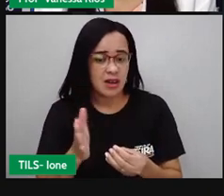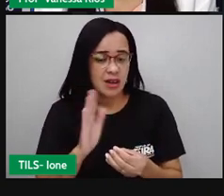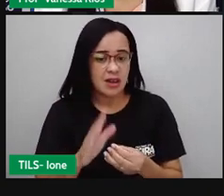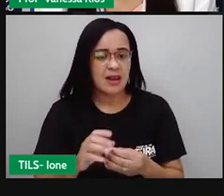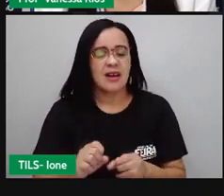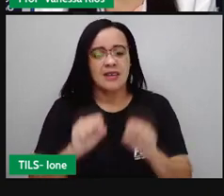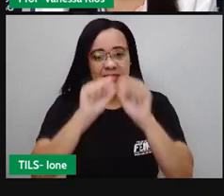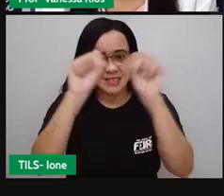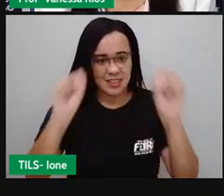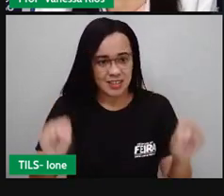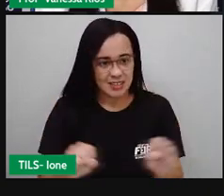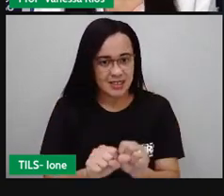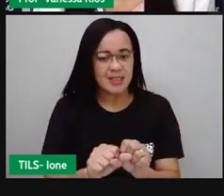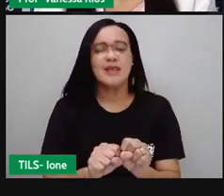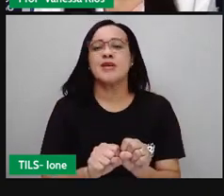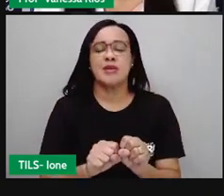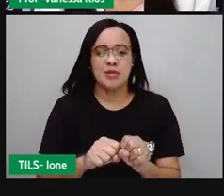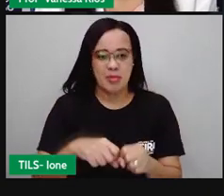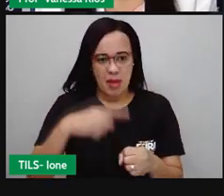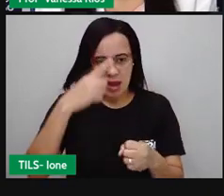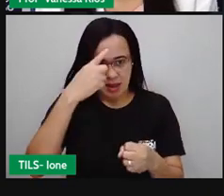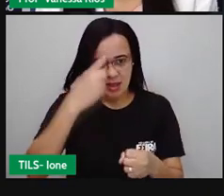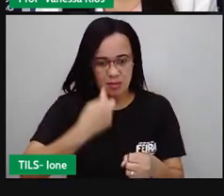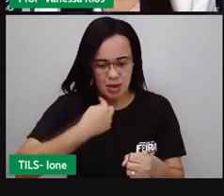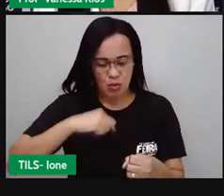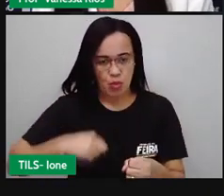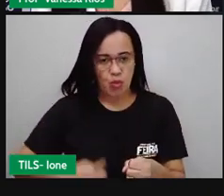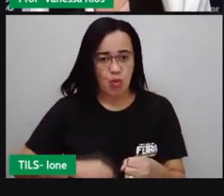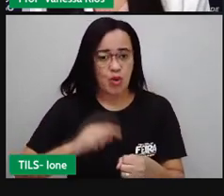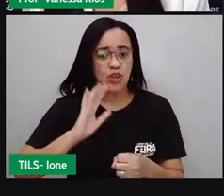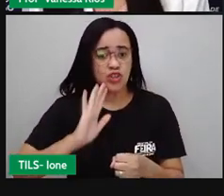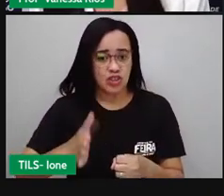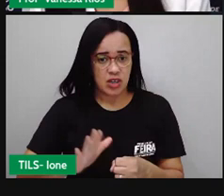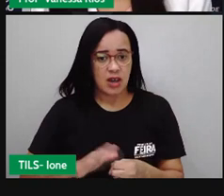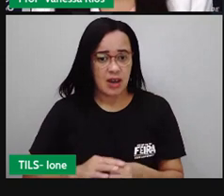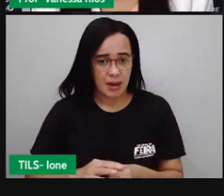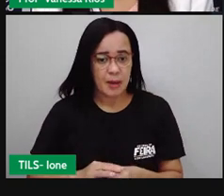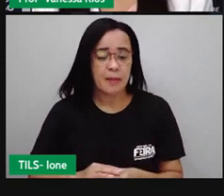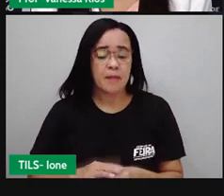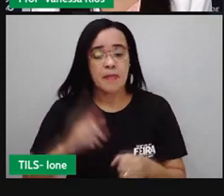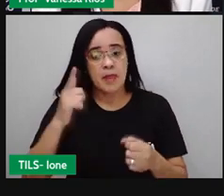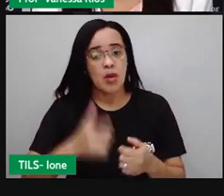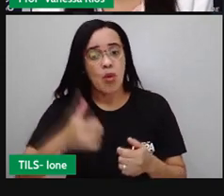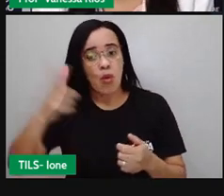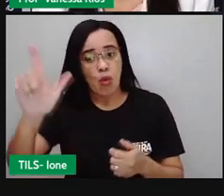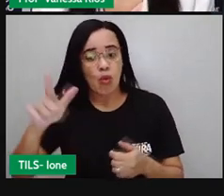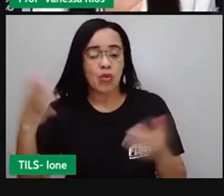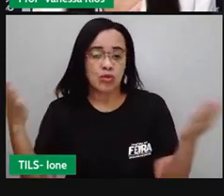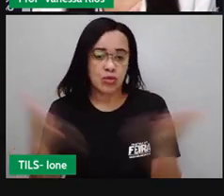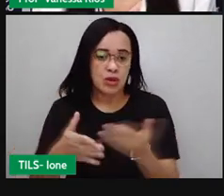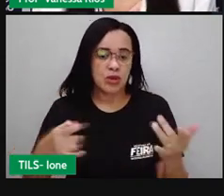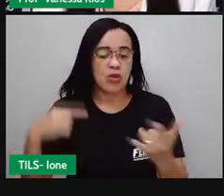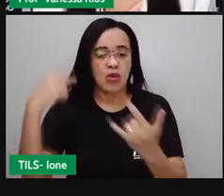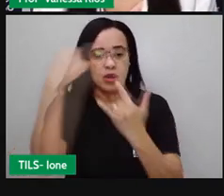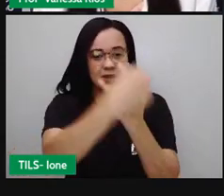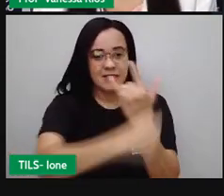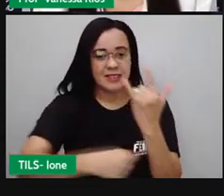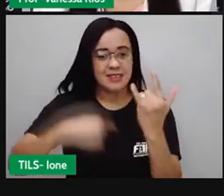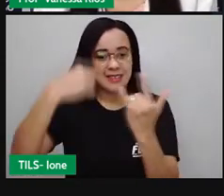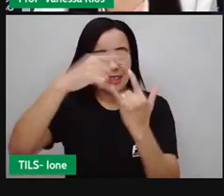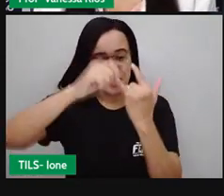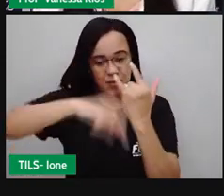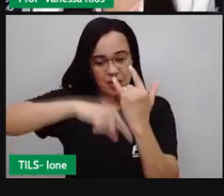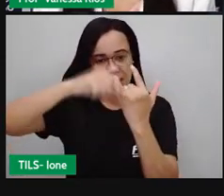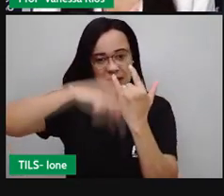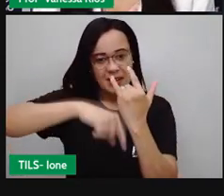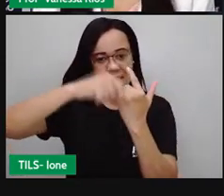sistema digestório. E a gente vai estudar agora sobre outro sistema também importante para a nossa vida,